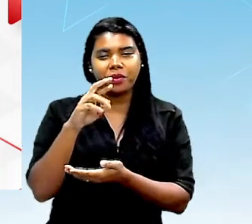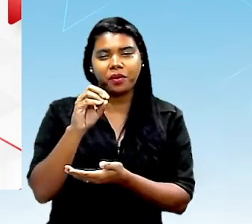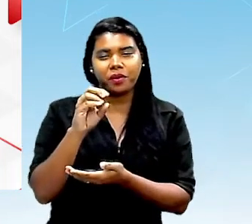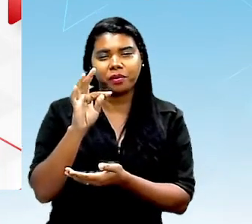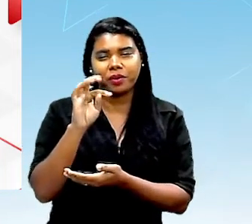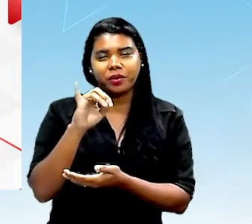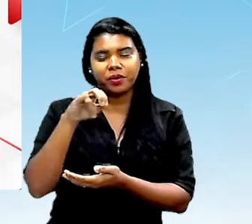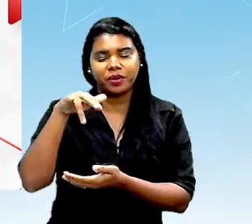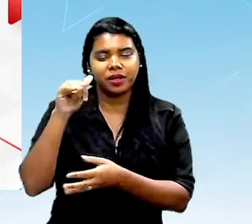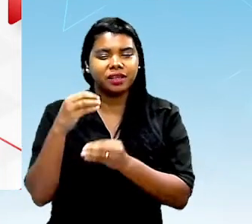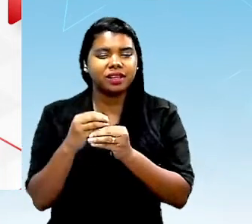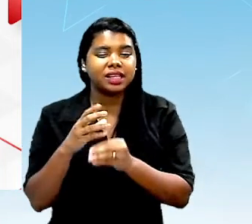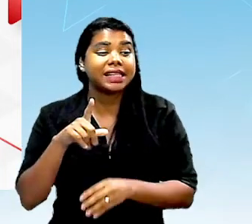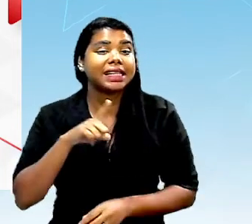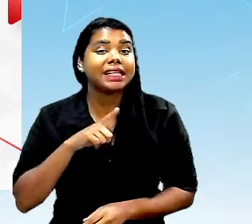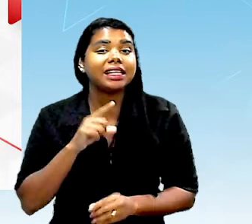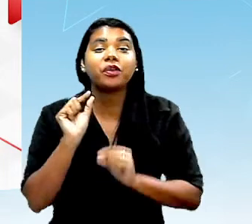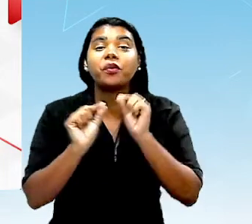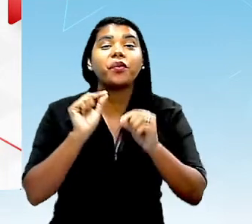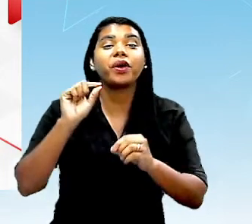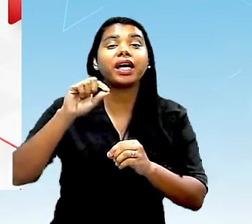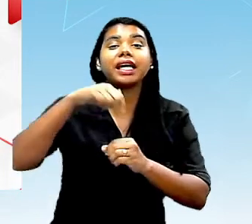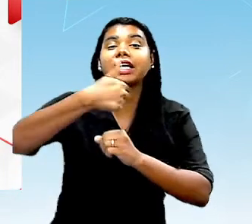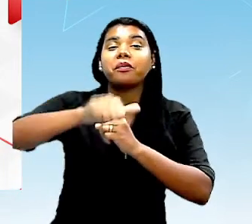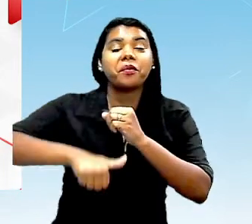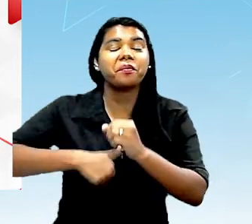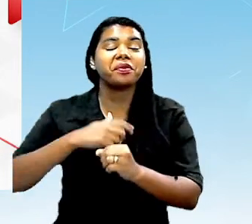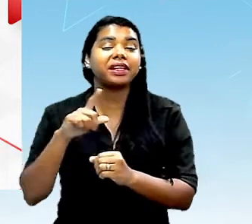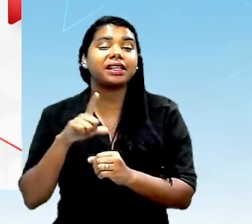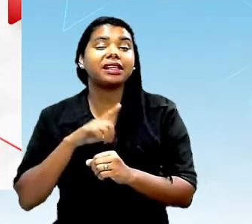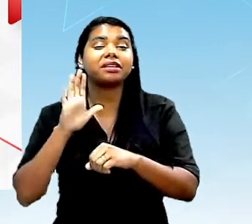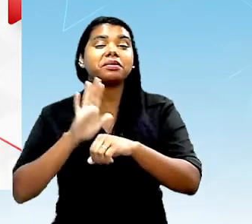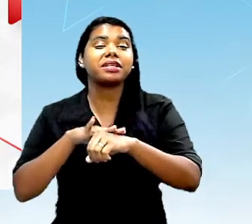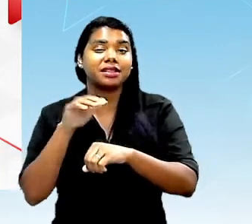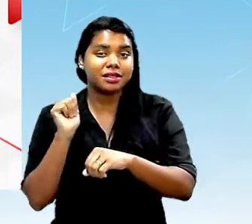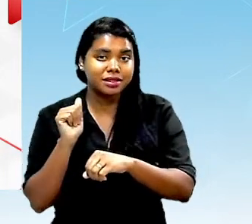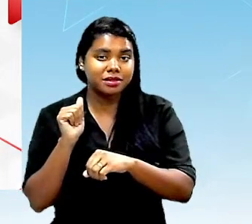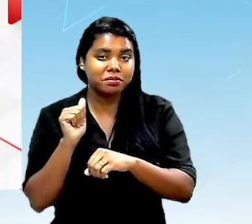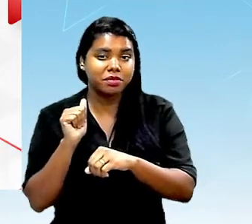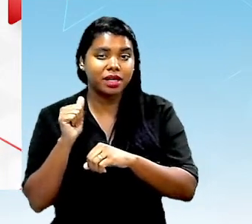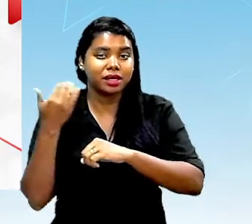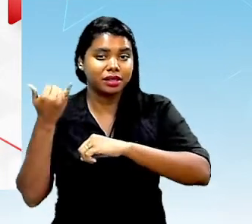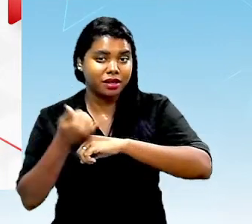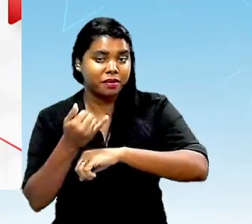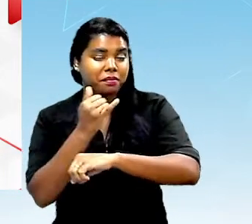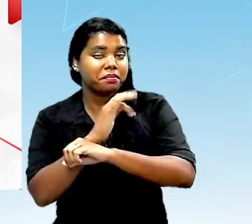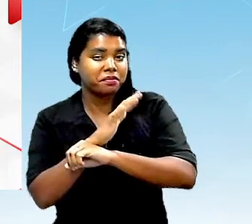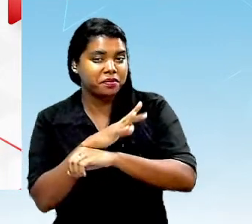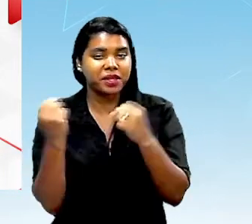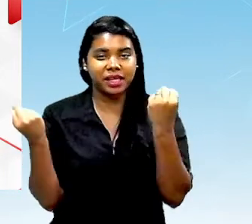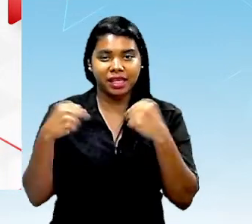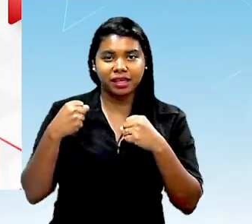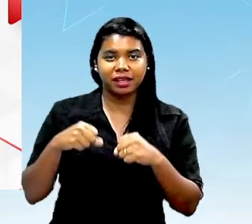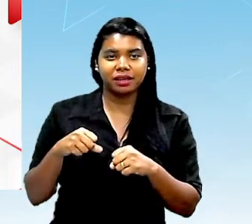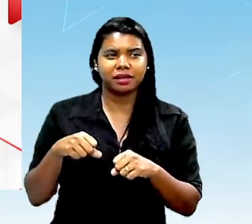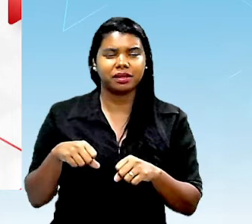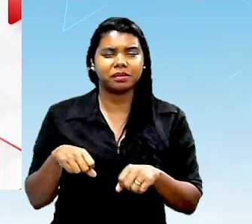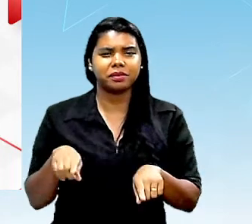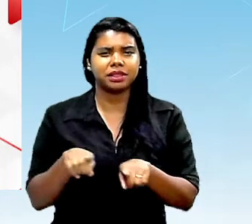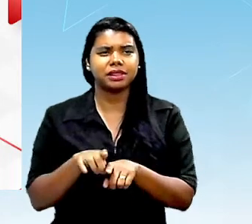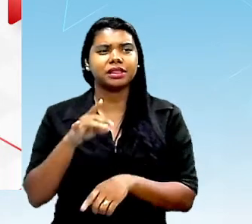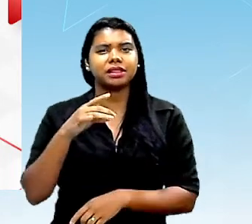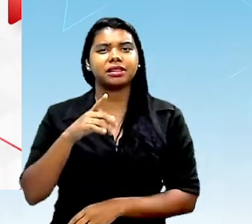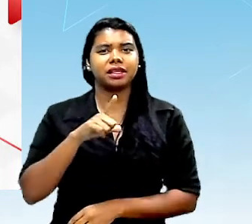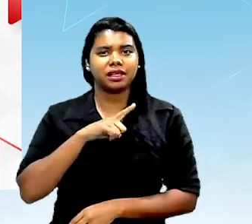um aminoácido tem que ter o uma molécula tem que ter para ser chamada de aminoácido é preciso que ela tenha um grupo